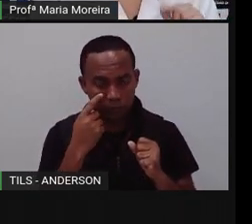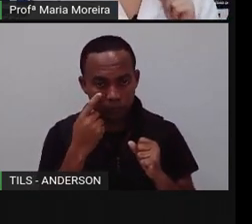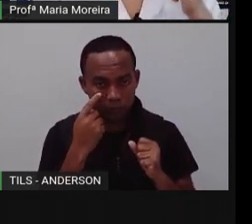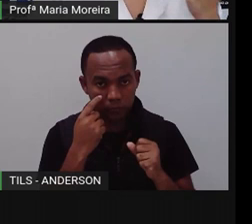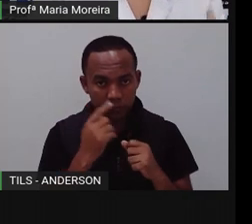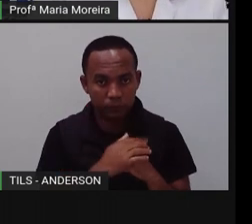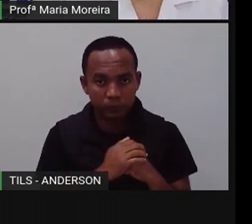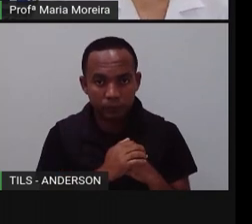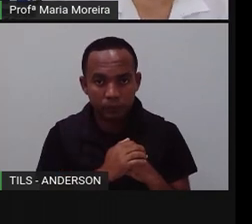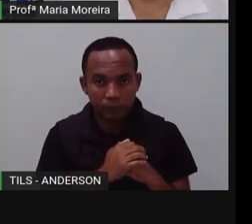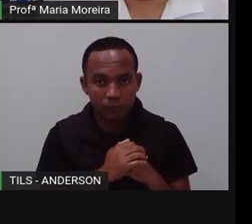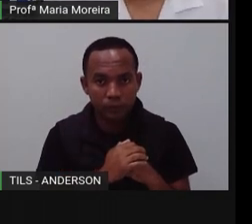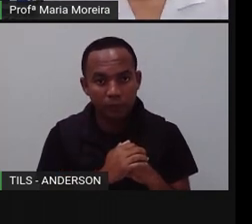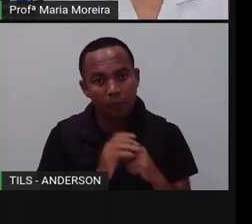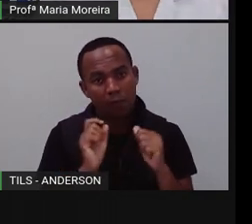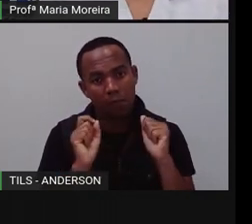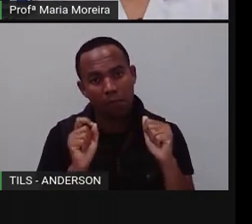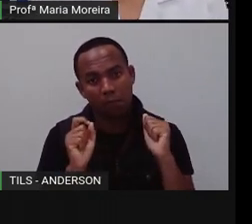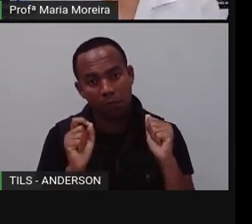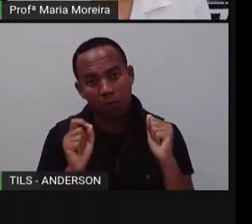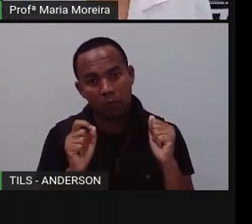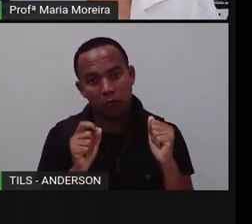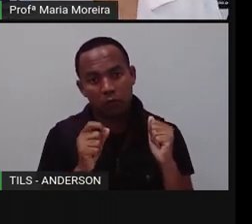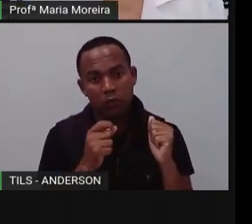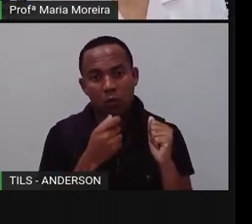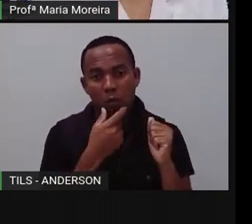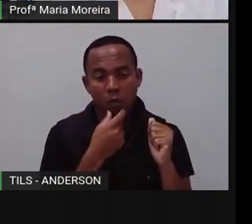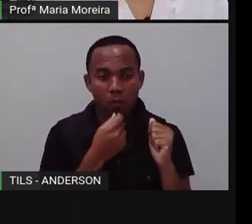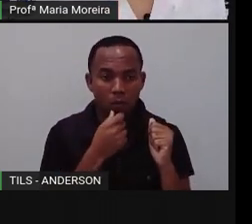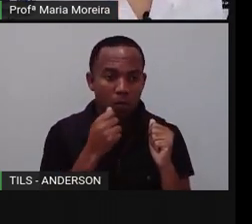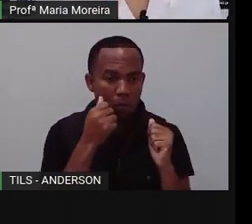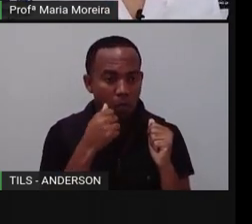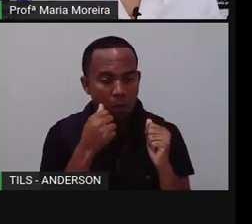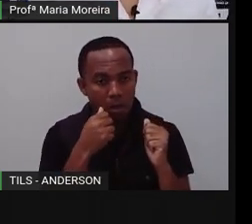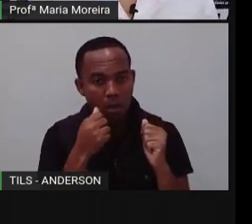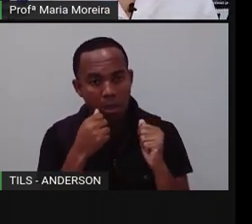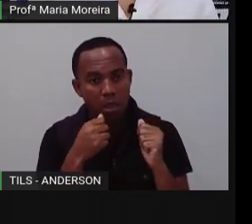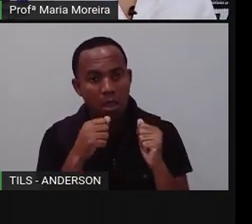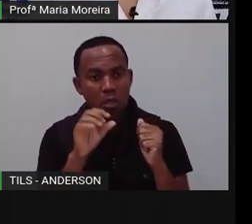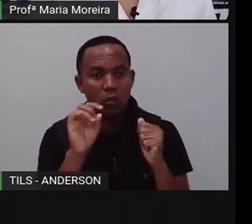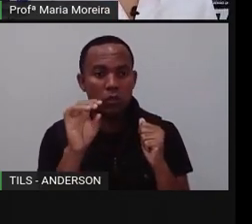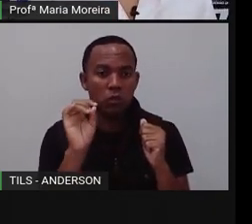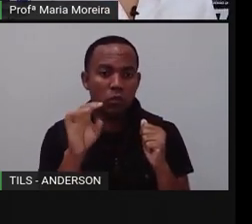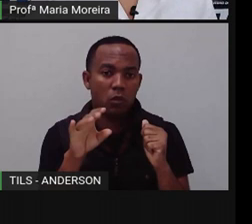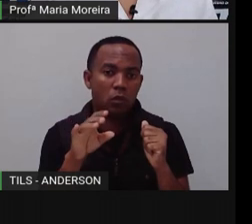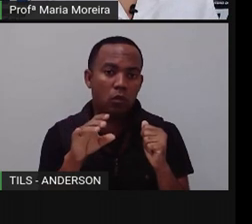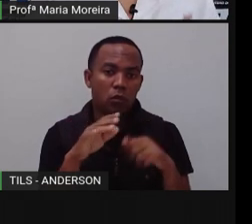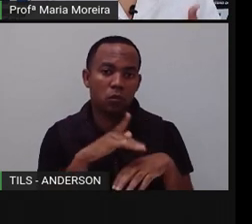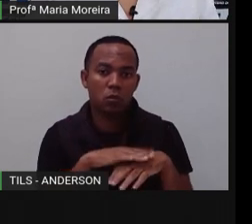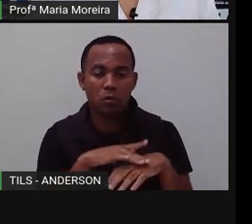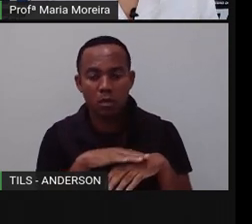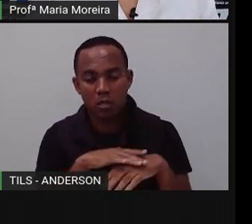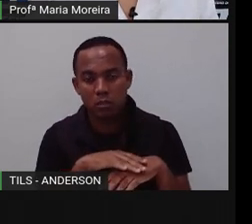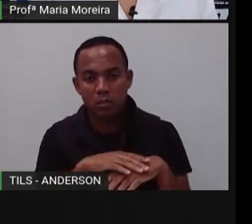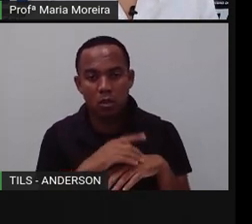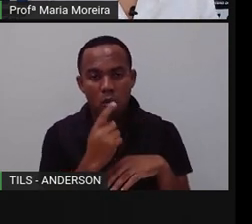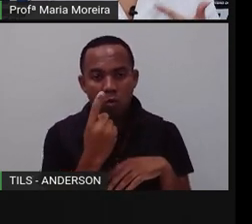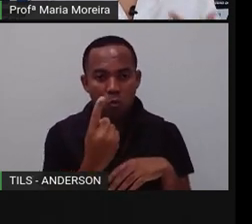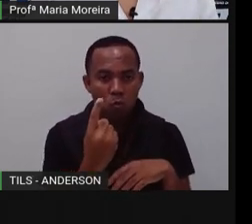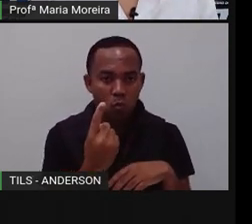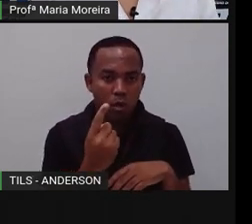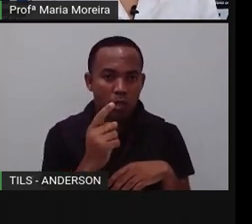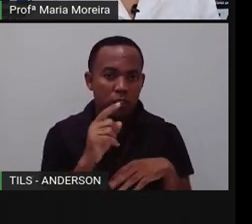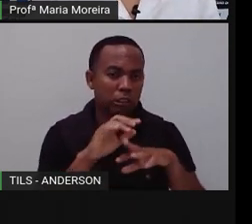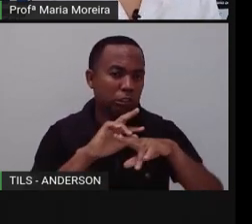mosquitinho, a gente fala que é mosquito da dengue, mas ele não transmite só a dengue. Ele transmite o quê? Chico